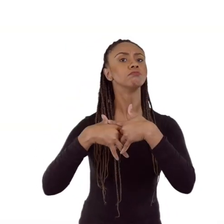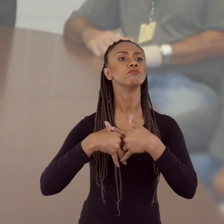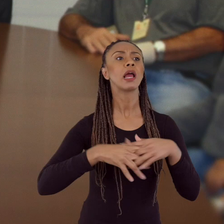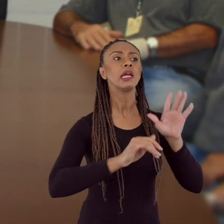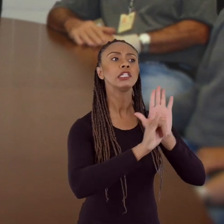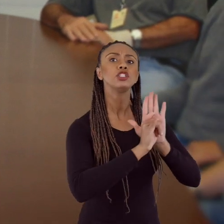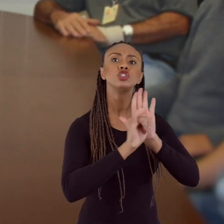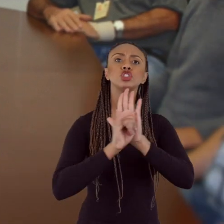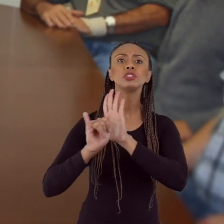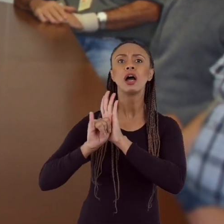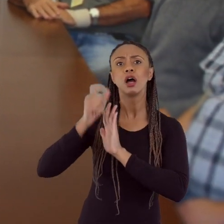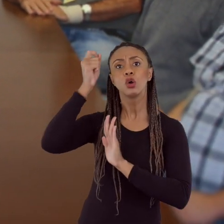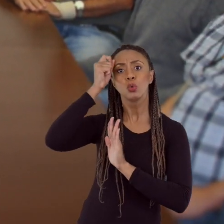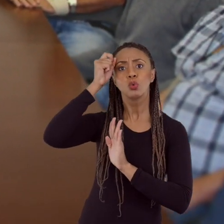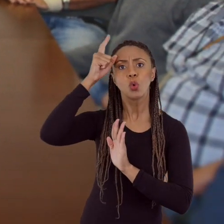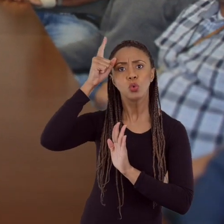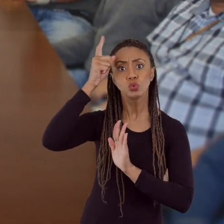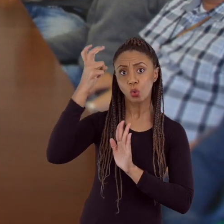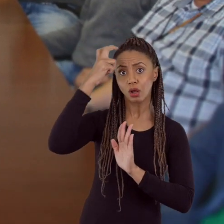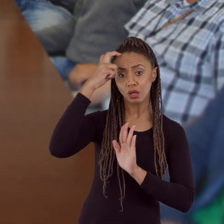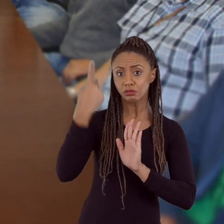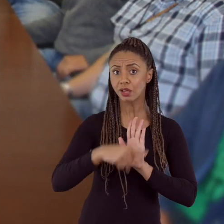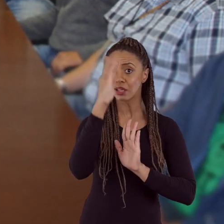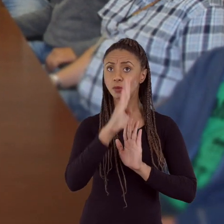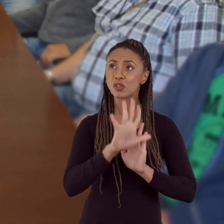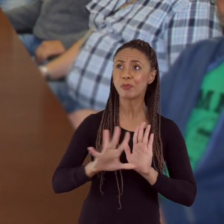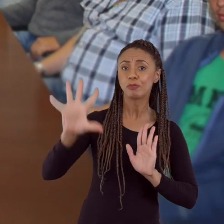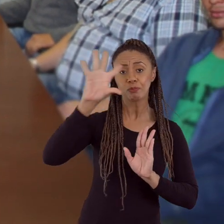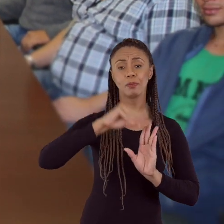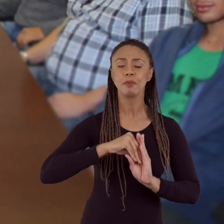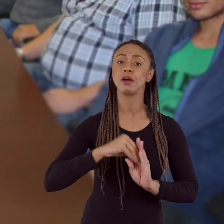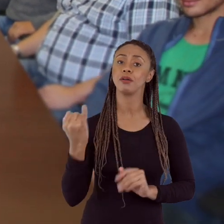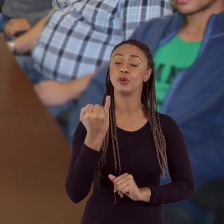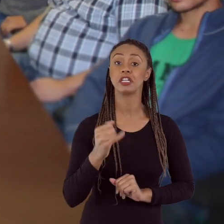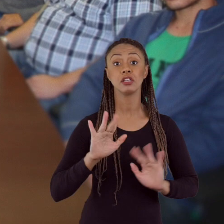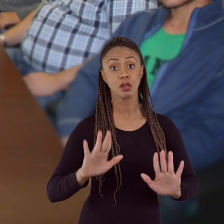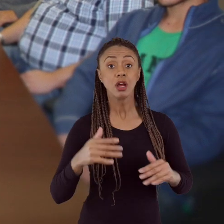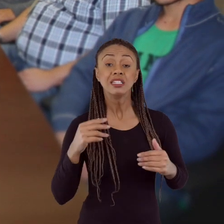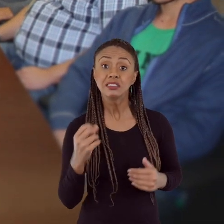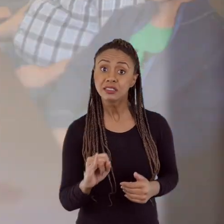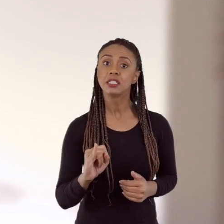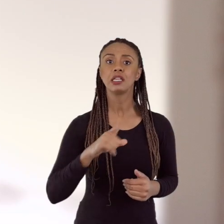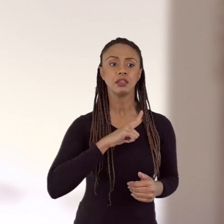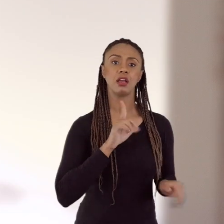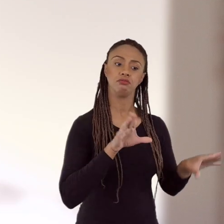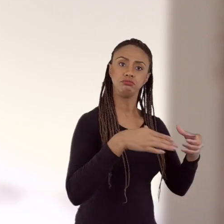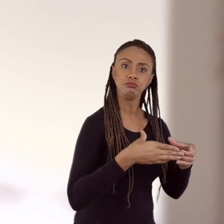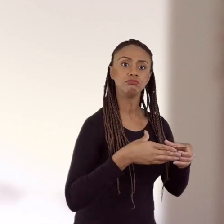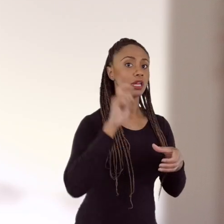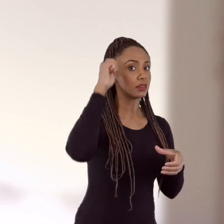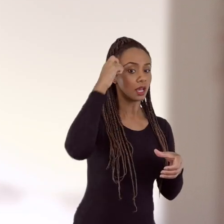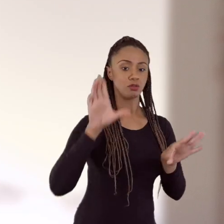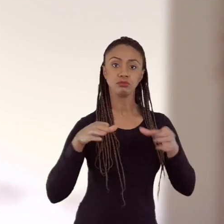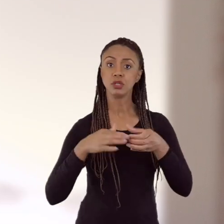diversas identidades culturais que compõem a nação brasileira é muito importante. Só quando a gente tiver a população negra,